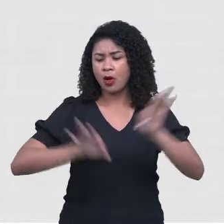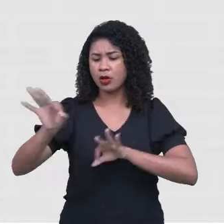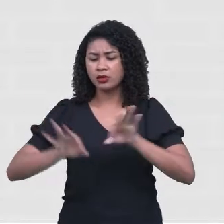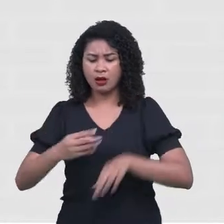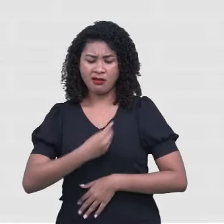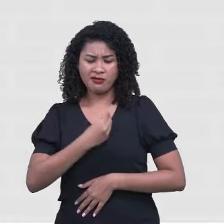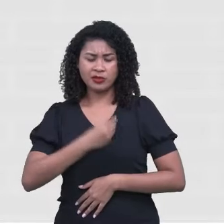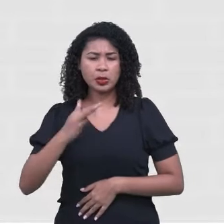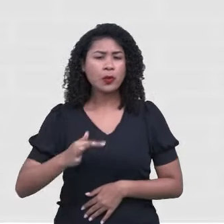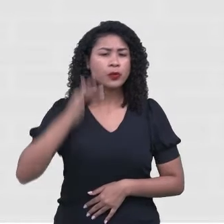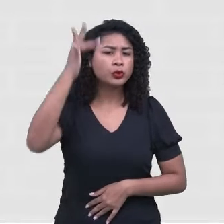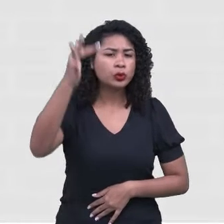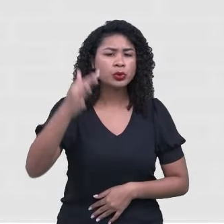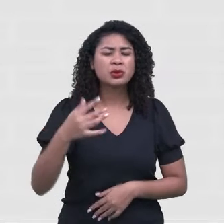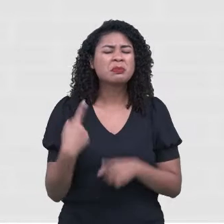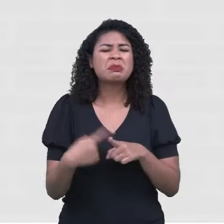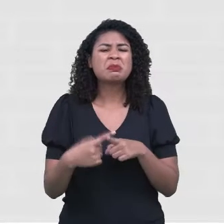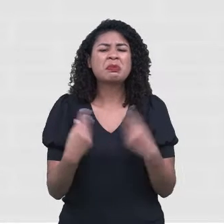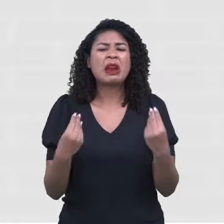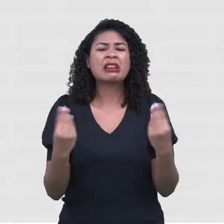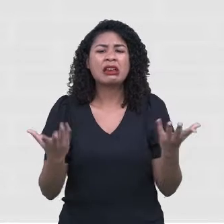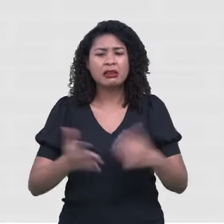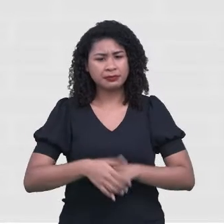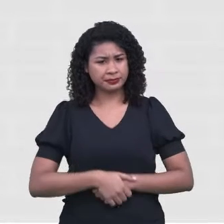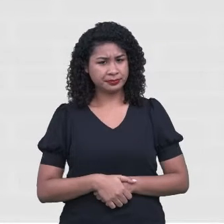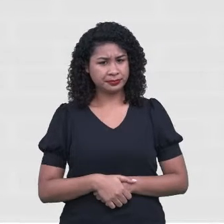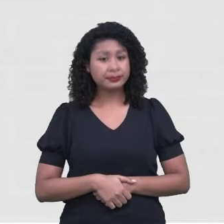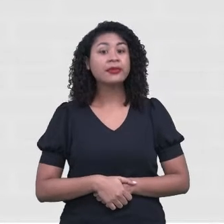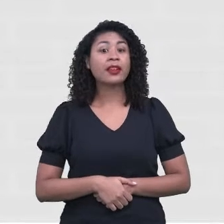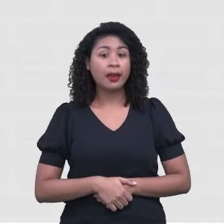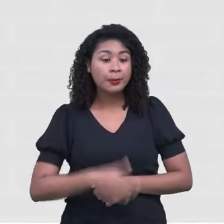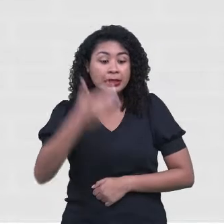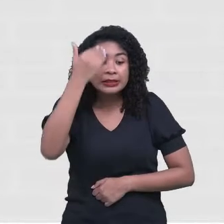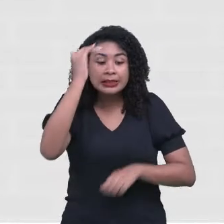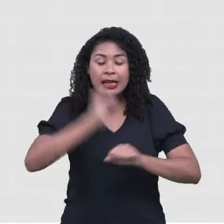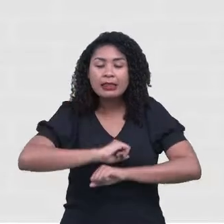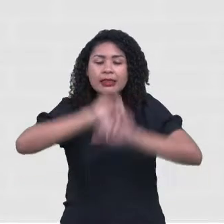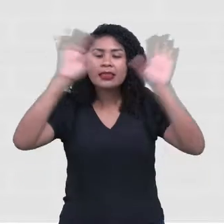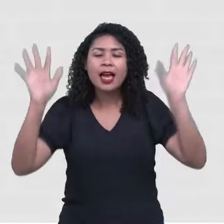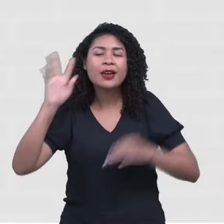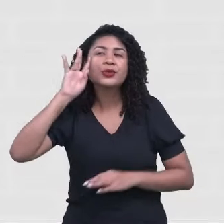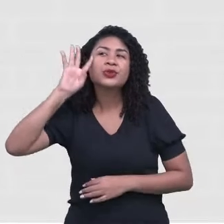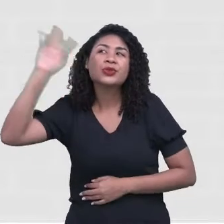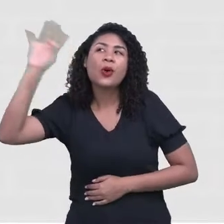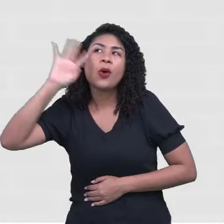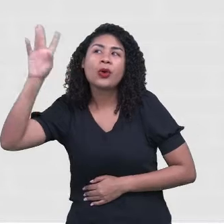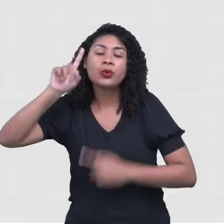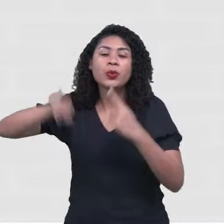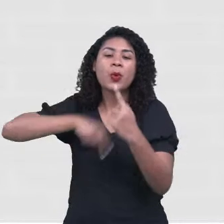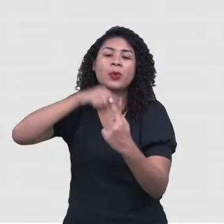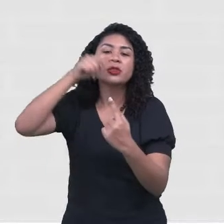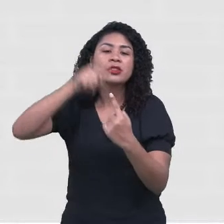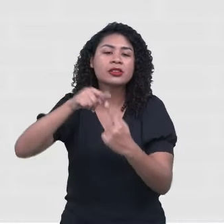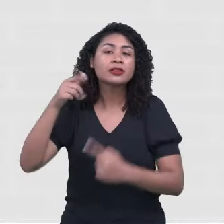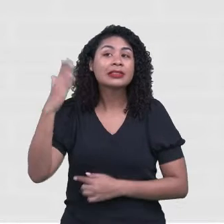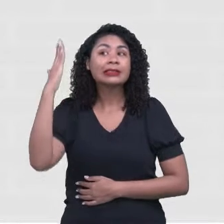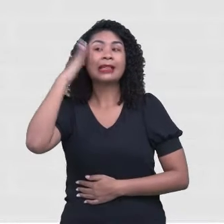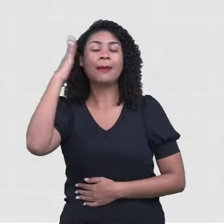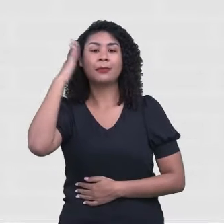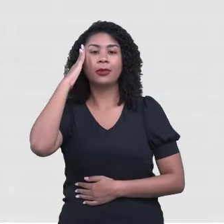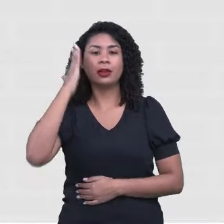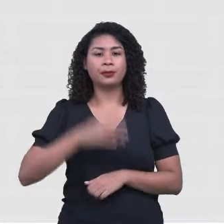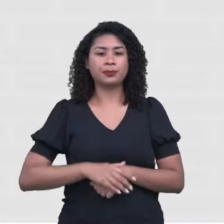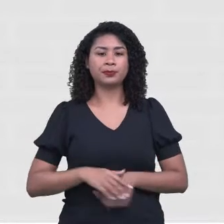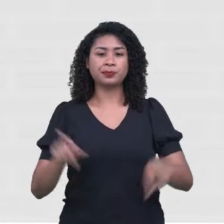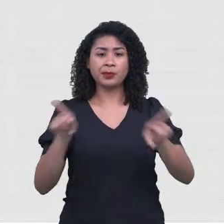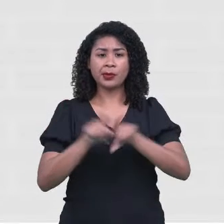fazer um projeto de vida? Para ter clareza de quais são os seus sonhos e objetivos. O que você precisa realizar